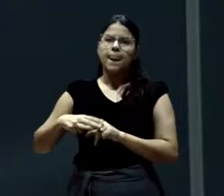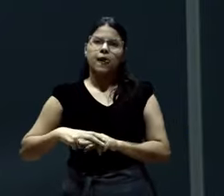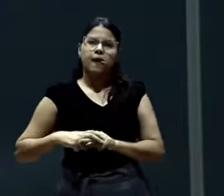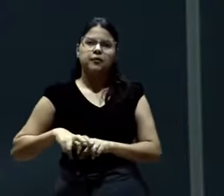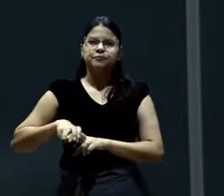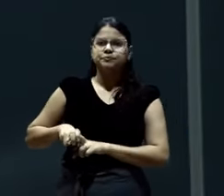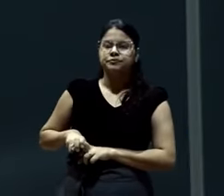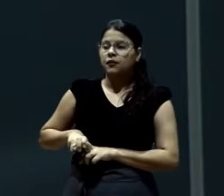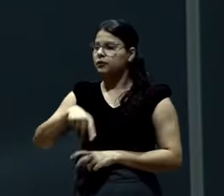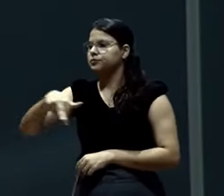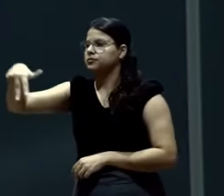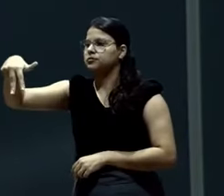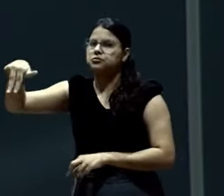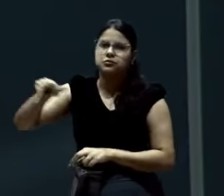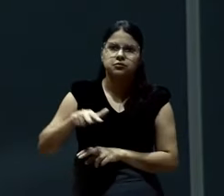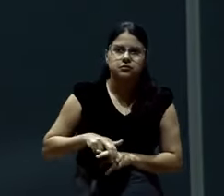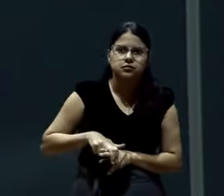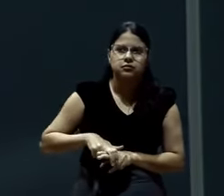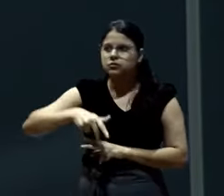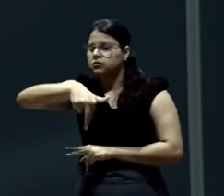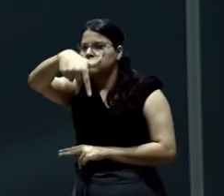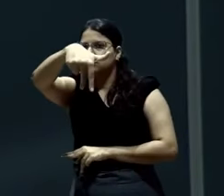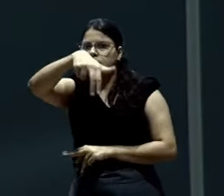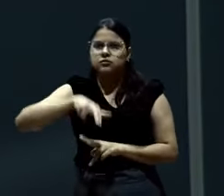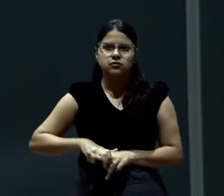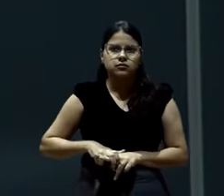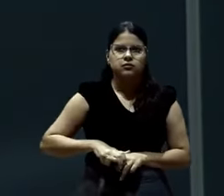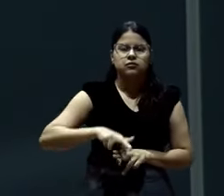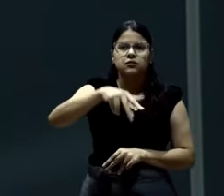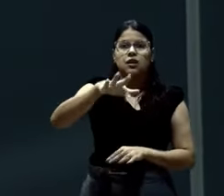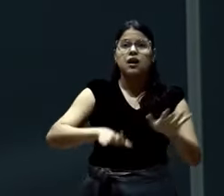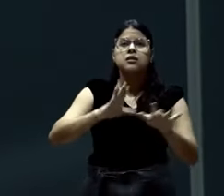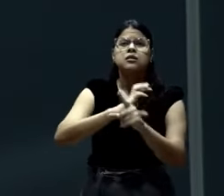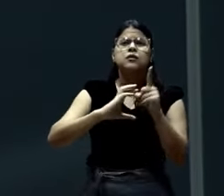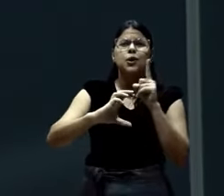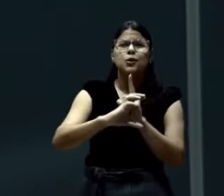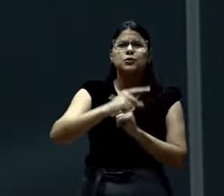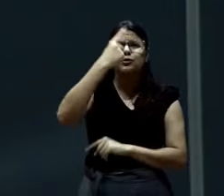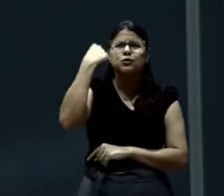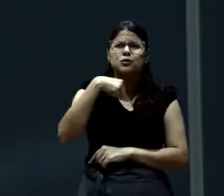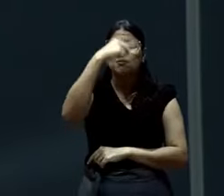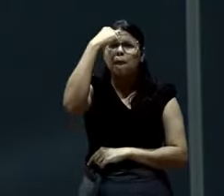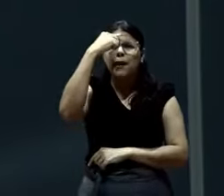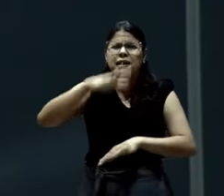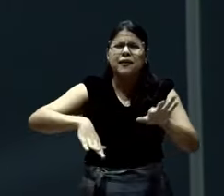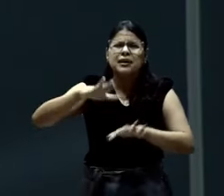sentado. E o culto pode ter uma hora ou até trinta minutos.